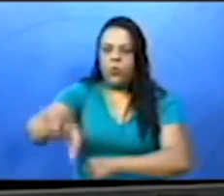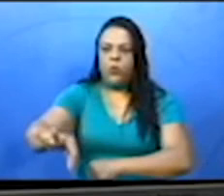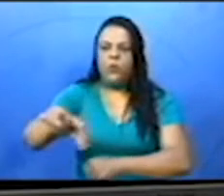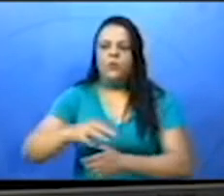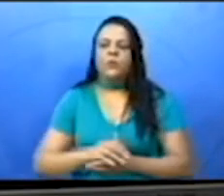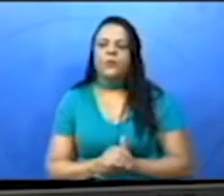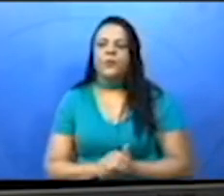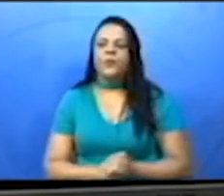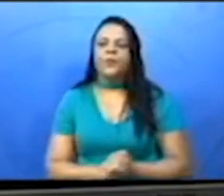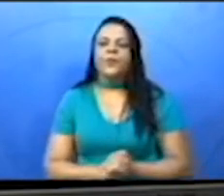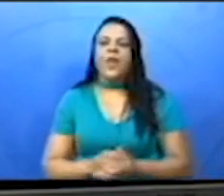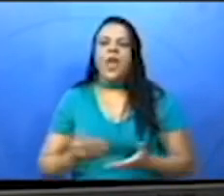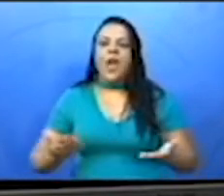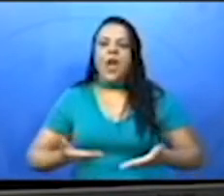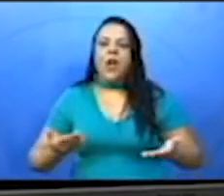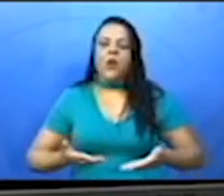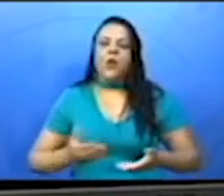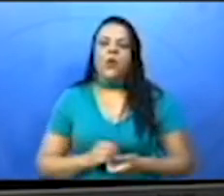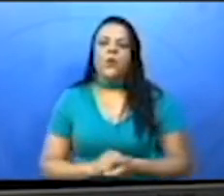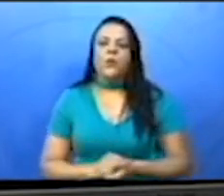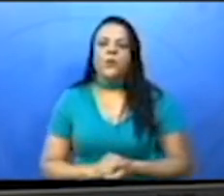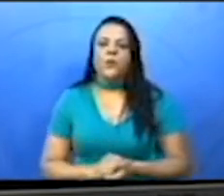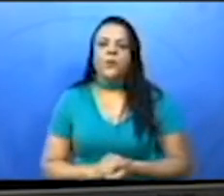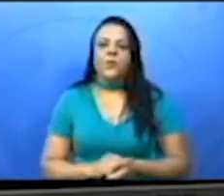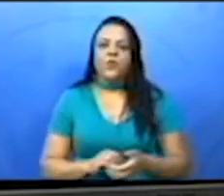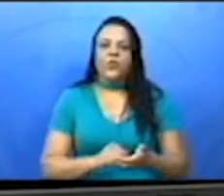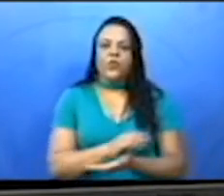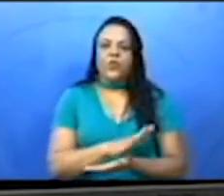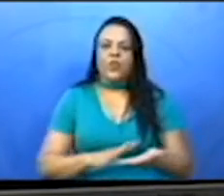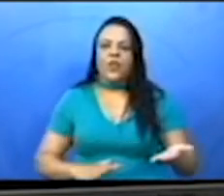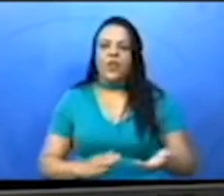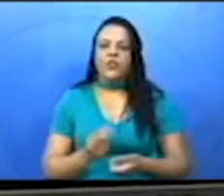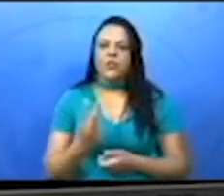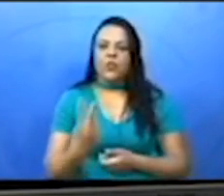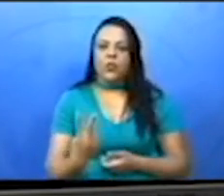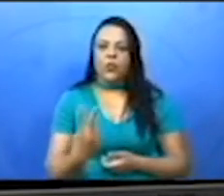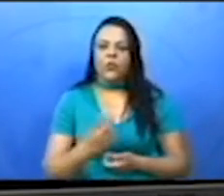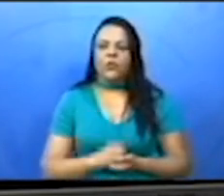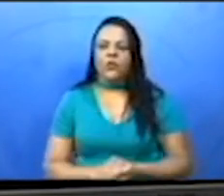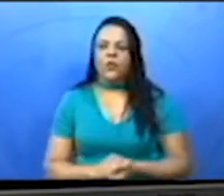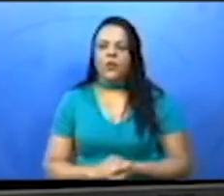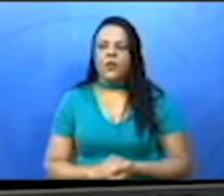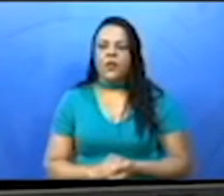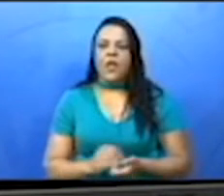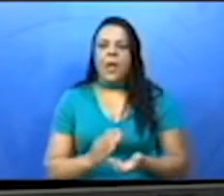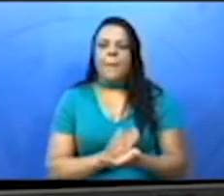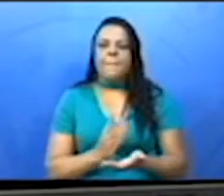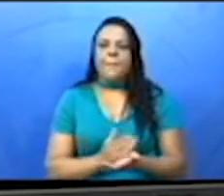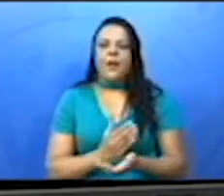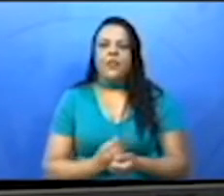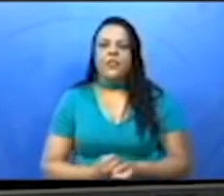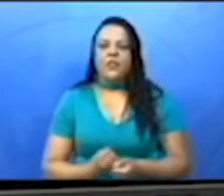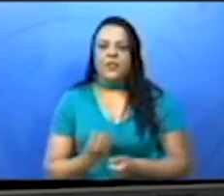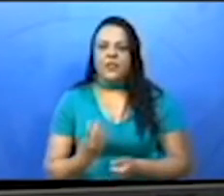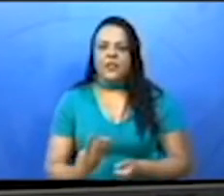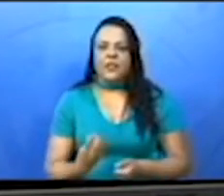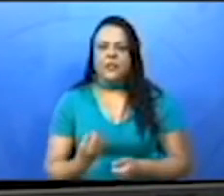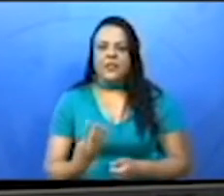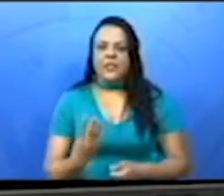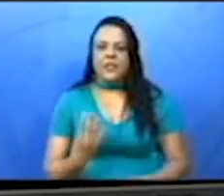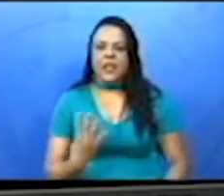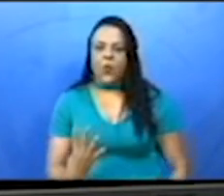Agora, vamos passar para o exercício 2. Na página 334.